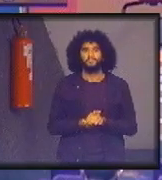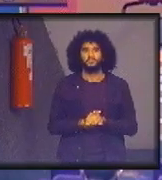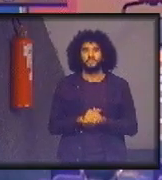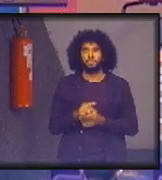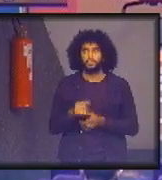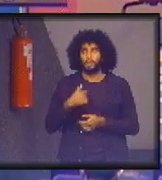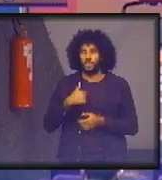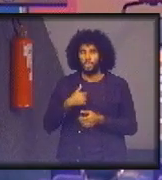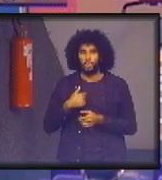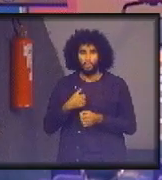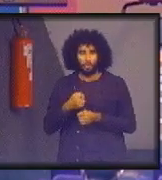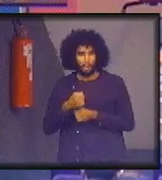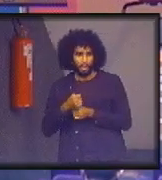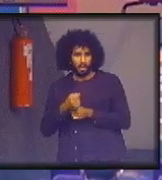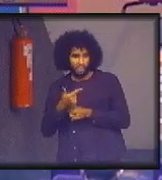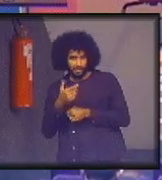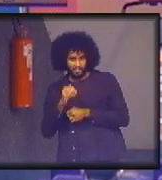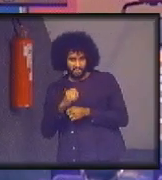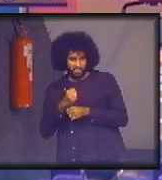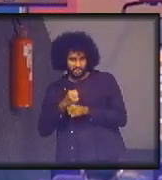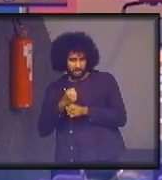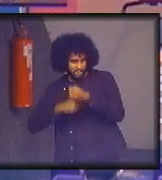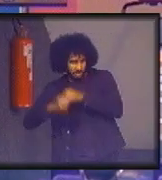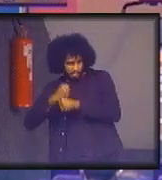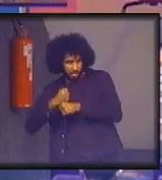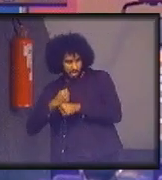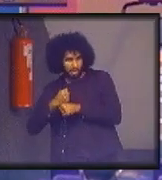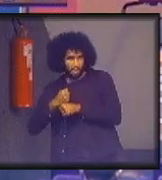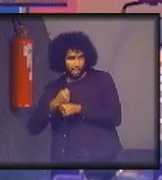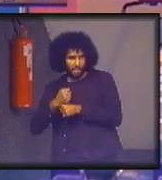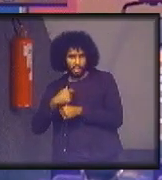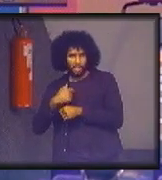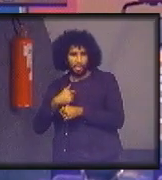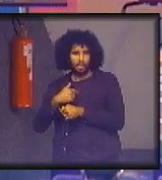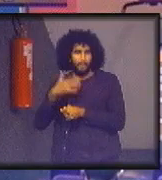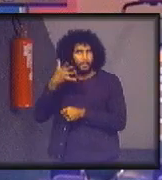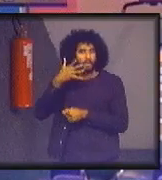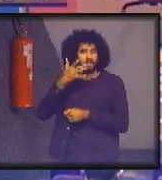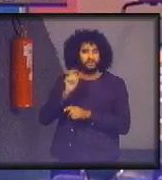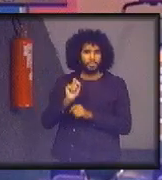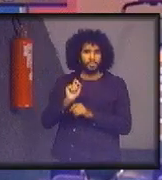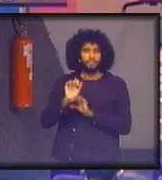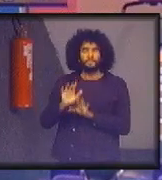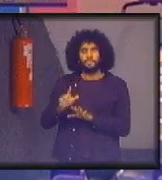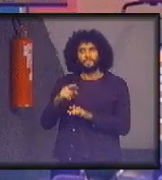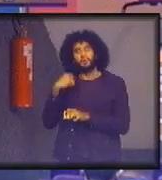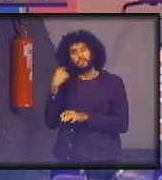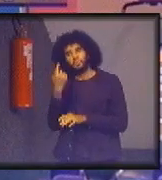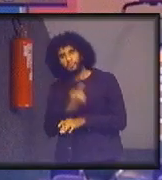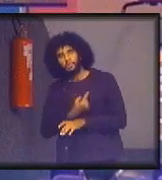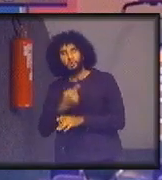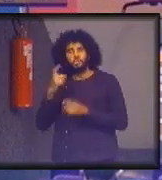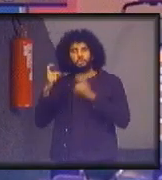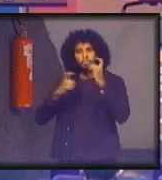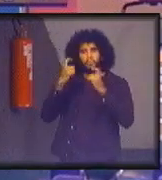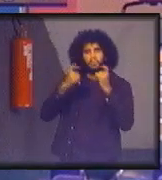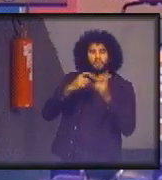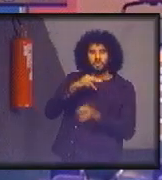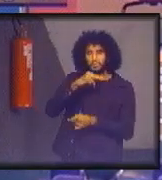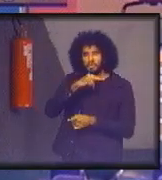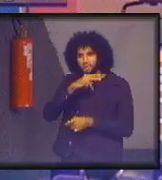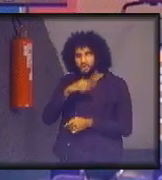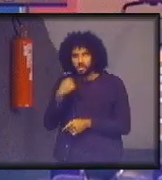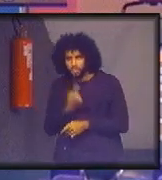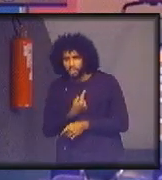aqui há 20 anos atrás, dar uma palestra, eu diria o seguinte, olha, nós temos que estar preocupados com os nossos netos e